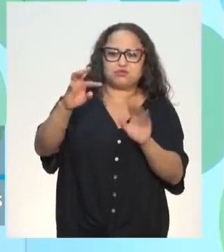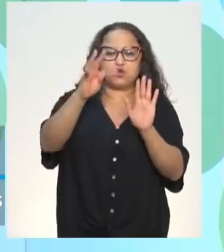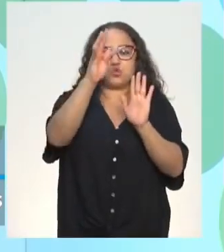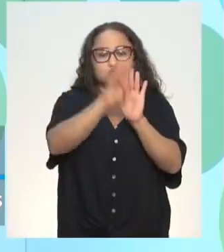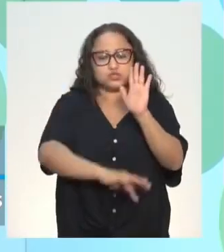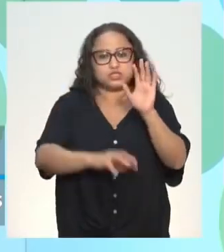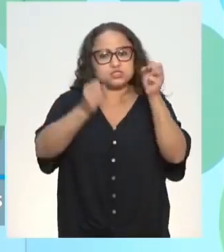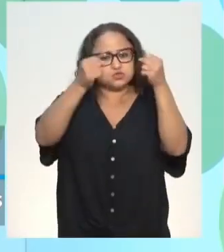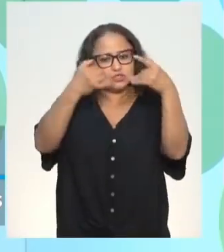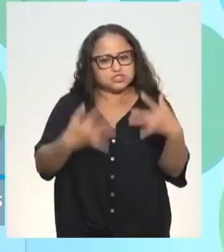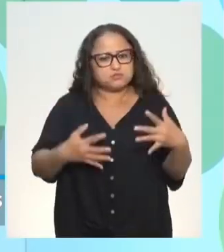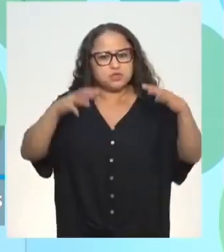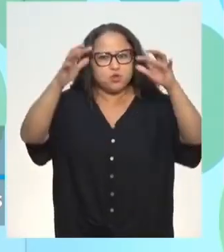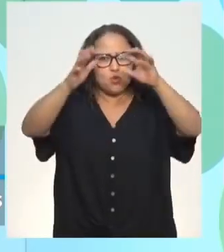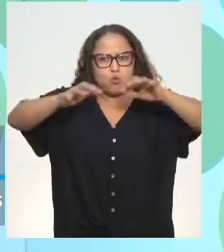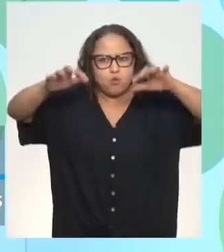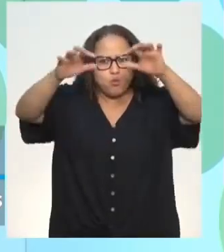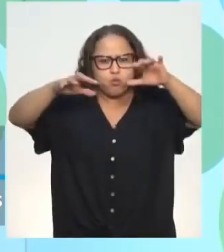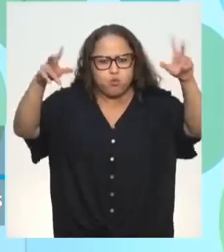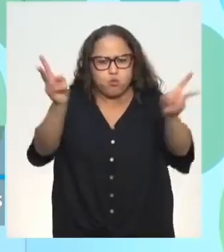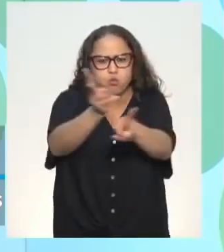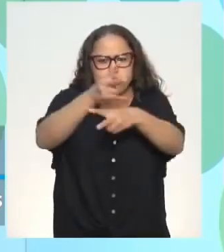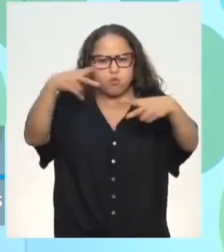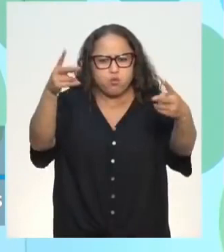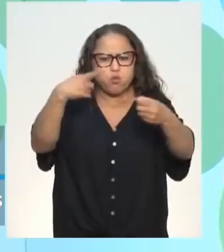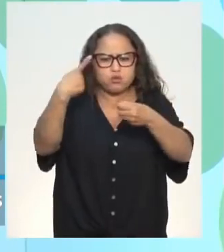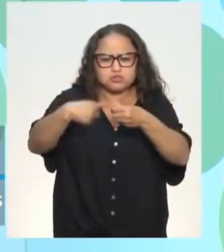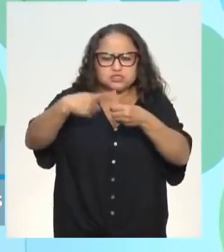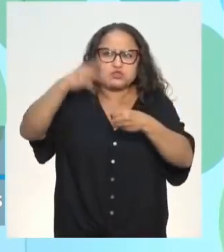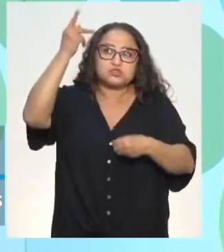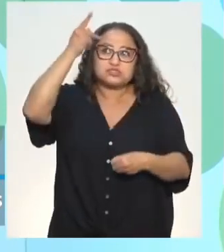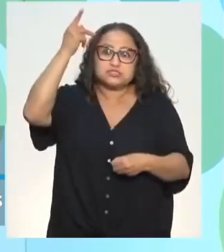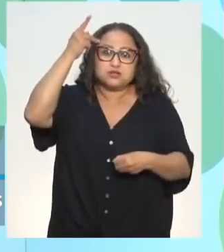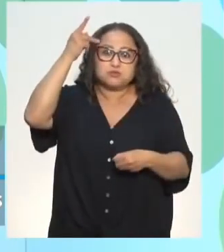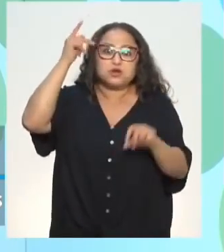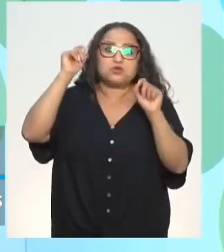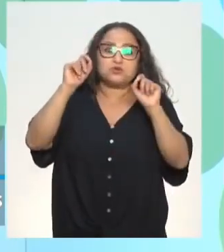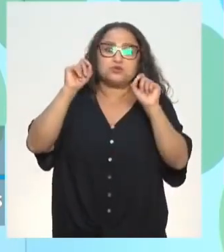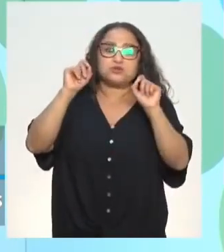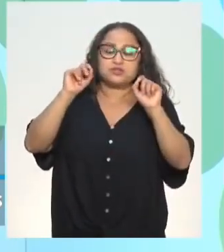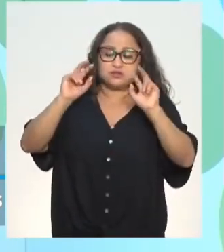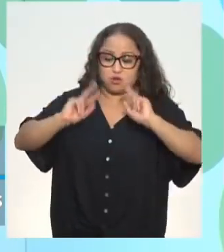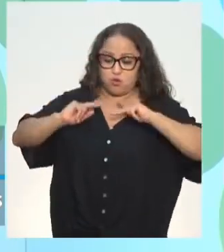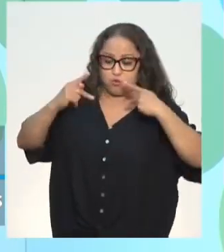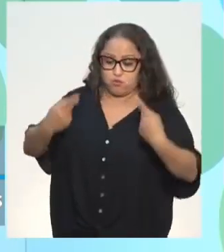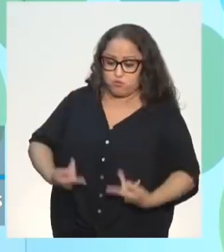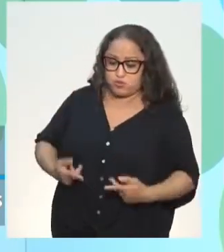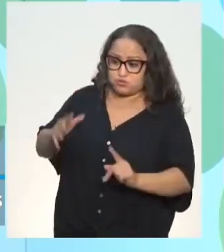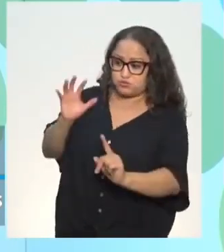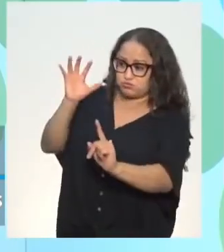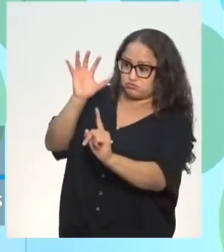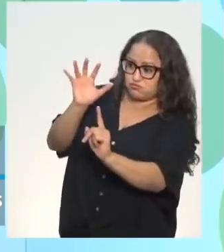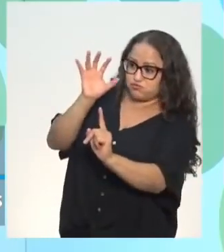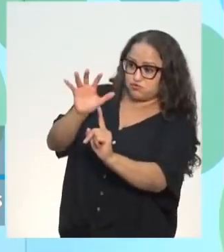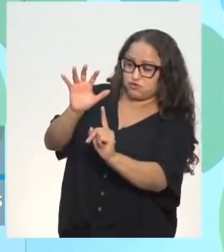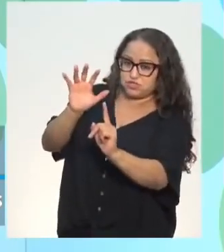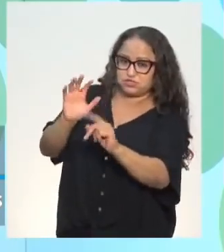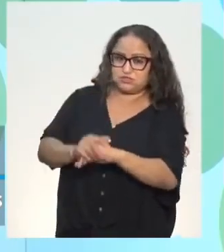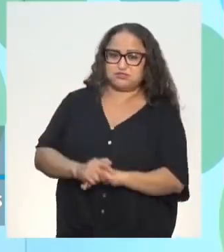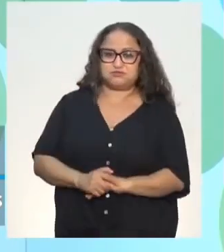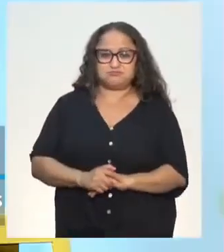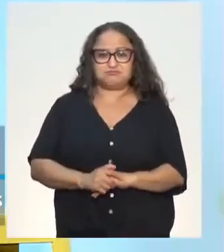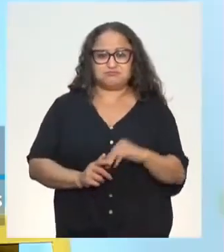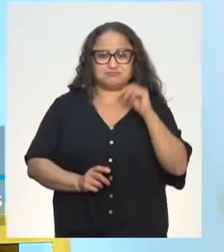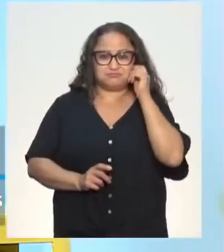fala sobre as tempestades de areia que estão ocorrendo no interior de São Paulo, causado por alterações antrópicas, ou seja, ações do homem sobre